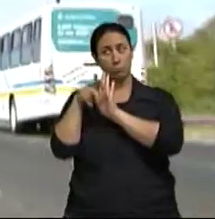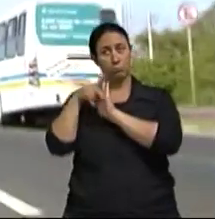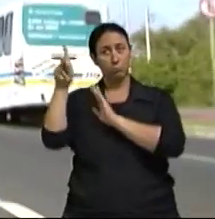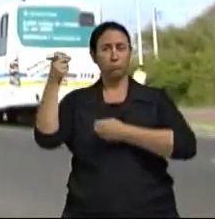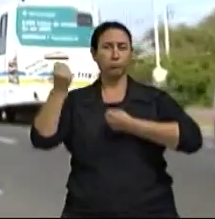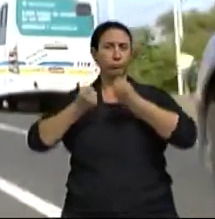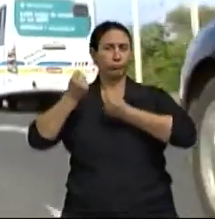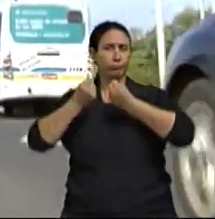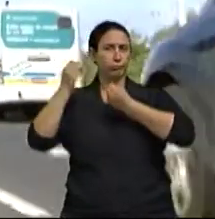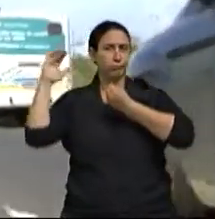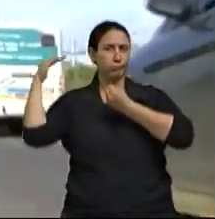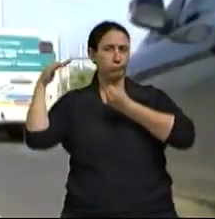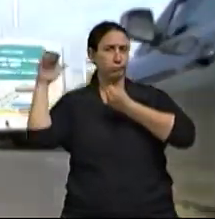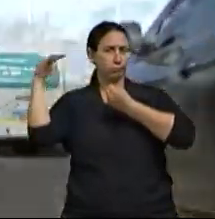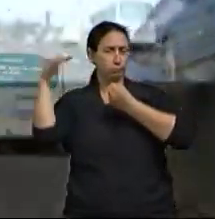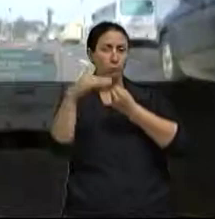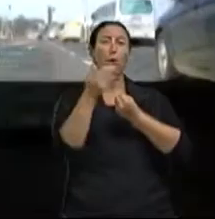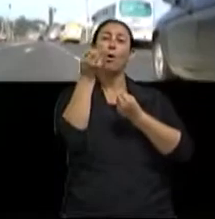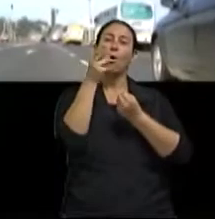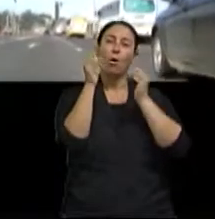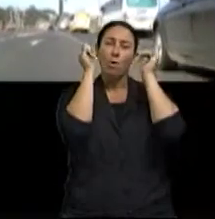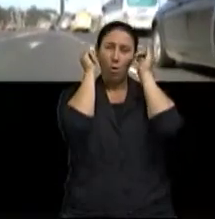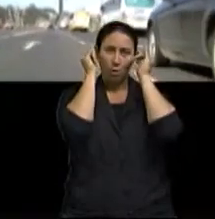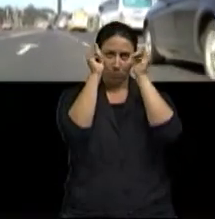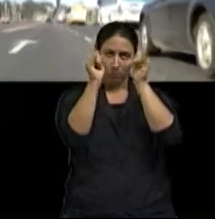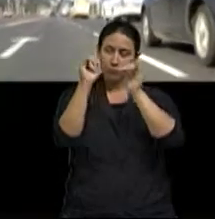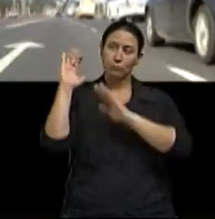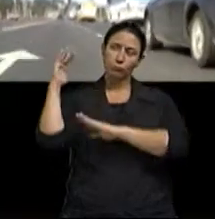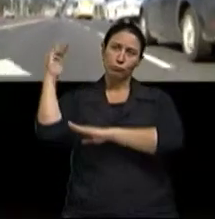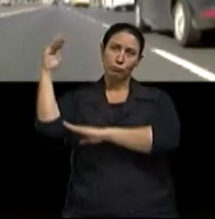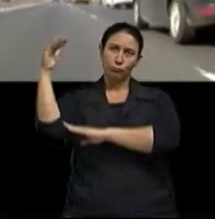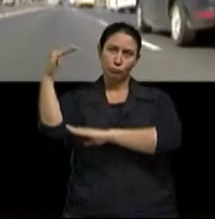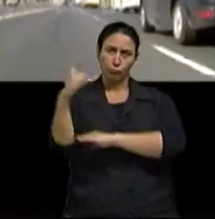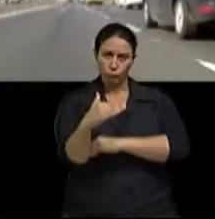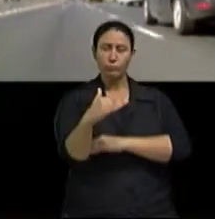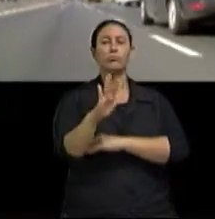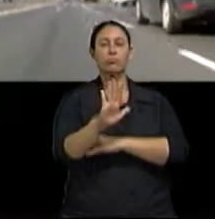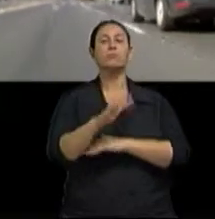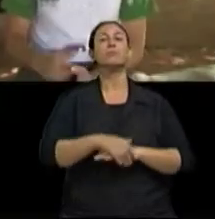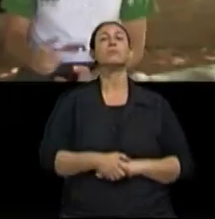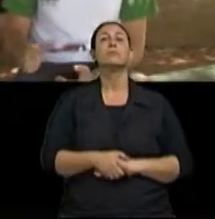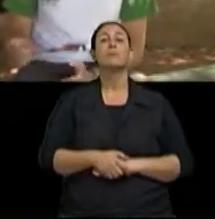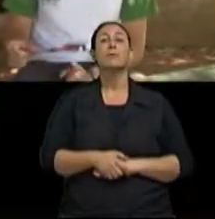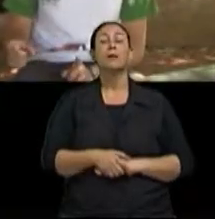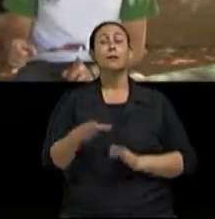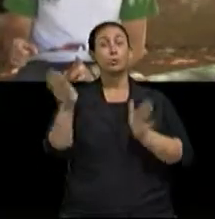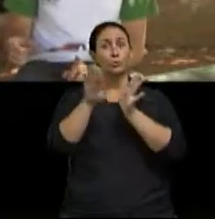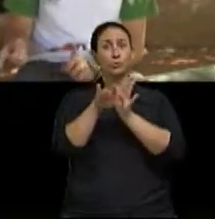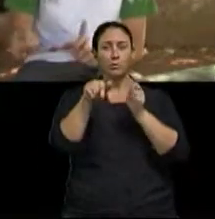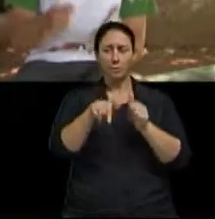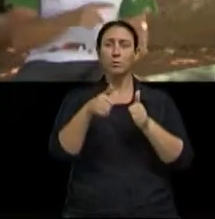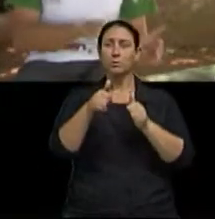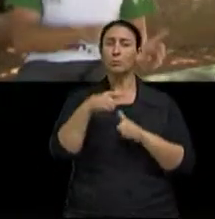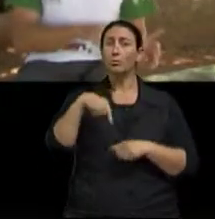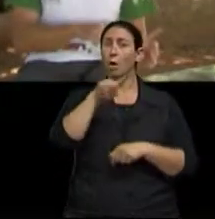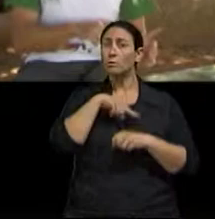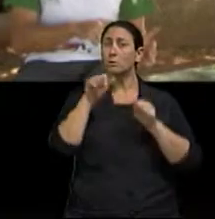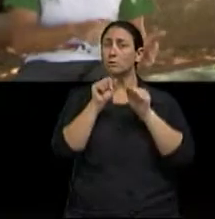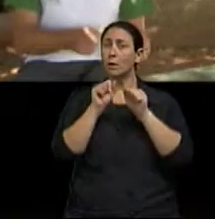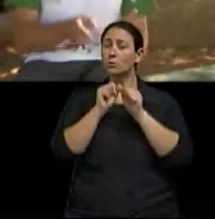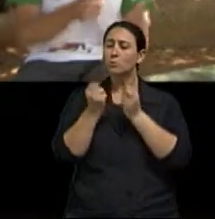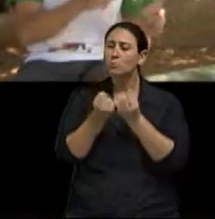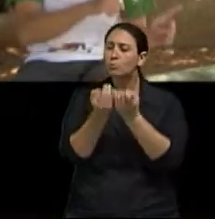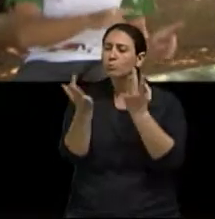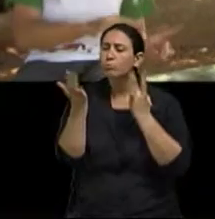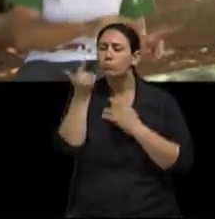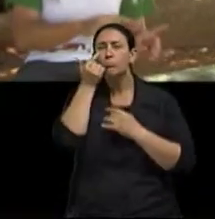quinta da instância ou ele contrata um ônibus Um transporte coletivo para chegar até aqui E a gente faz a quantificação tanto dessa emissão